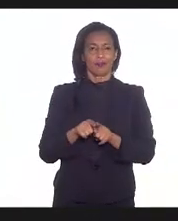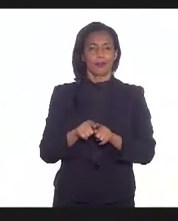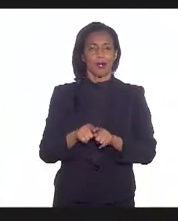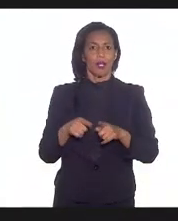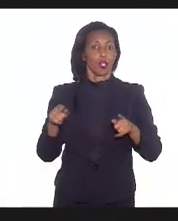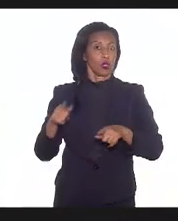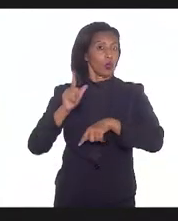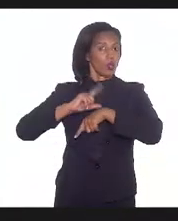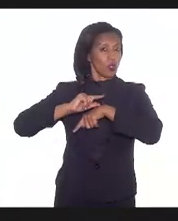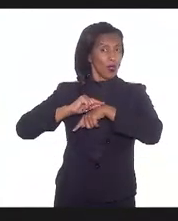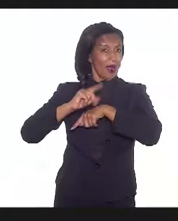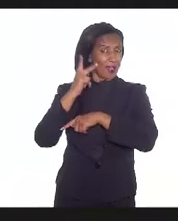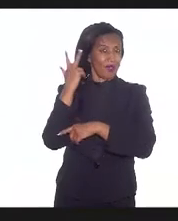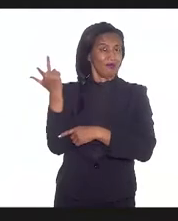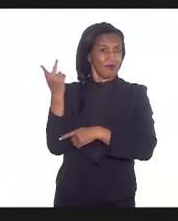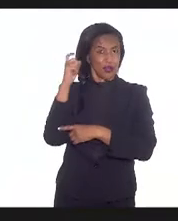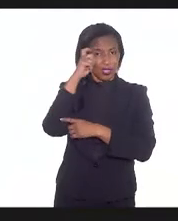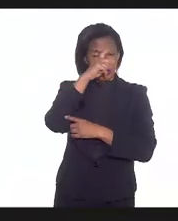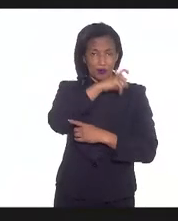em legislação,